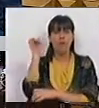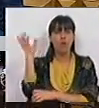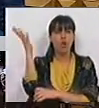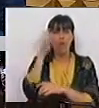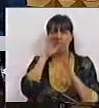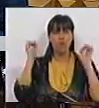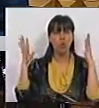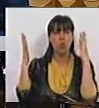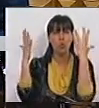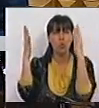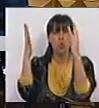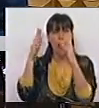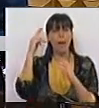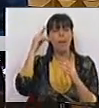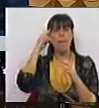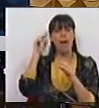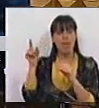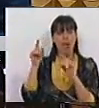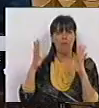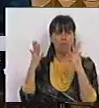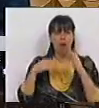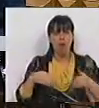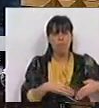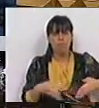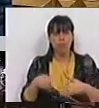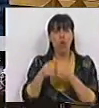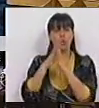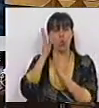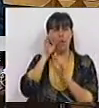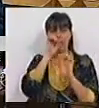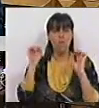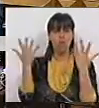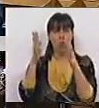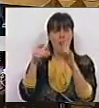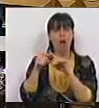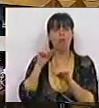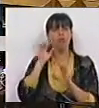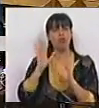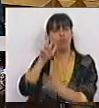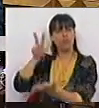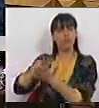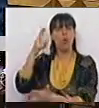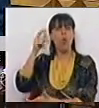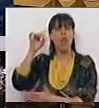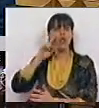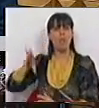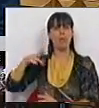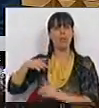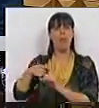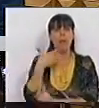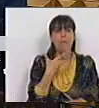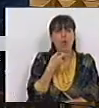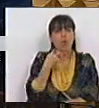Laura e Silva da Madeira, classificada, como todos nós sabemos, como património mundial da Unesco desde